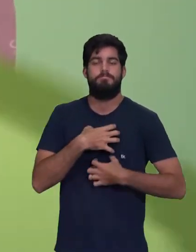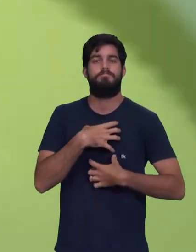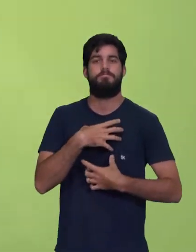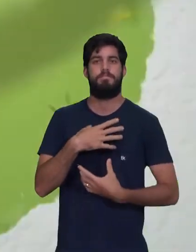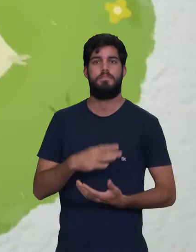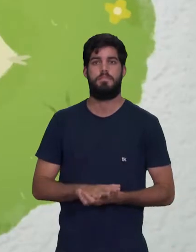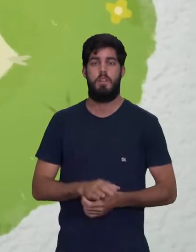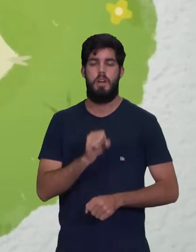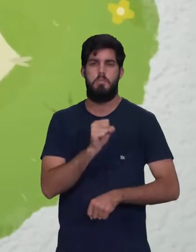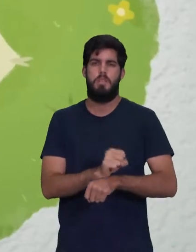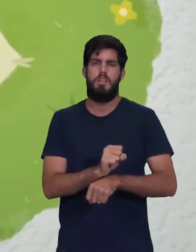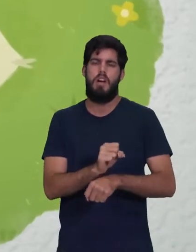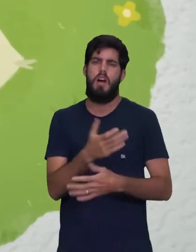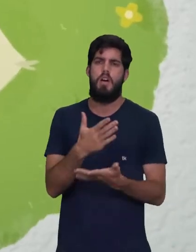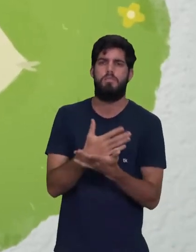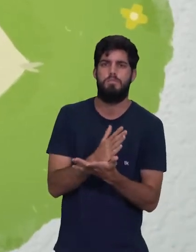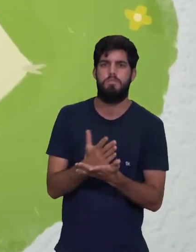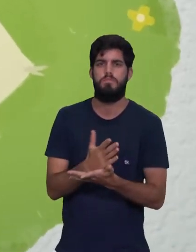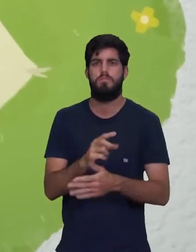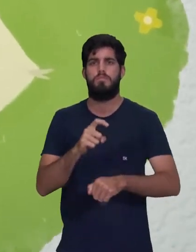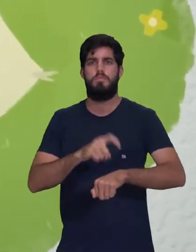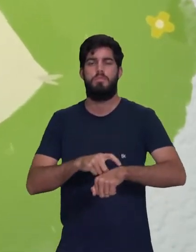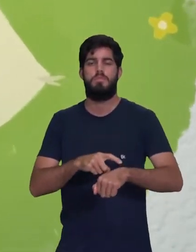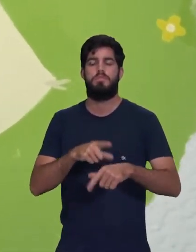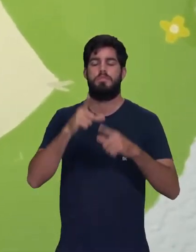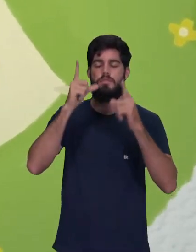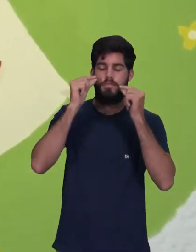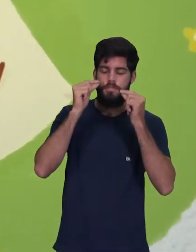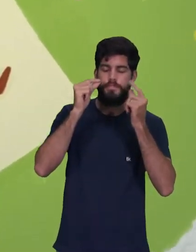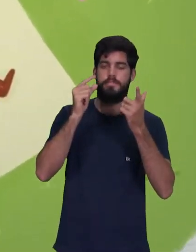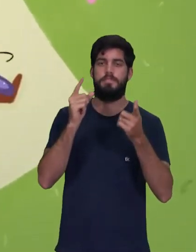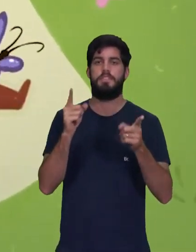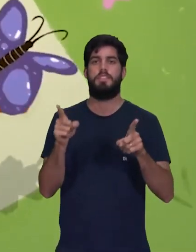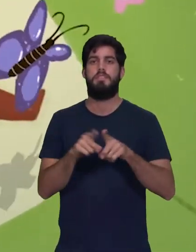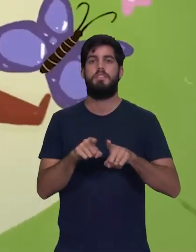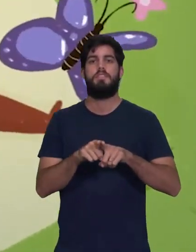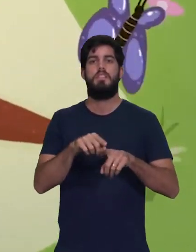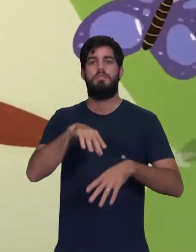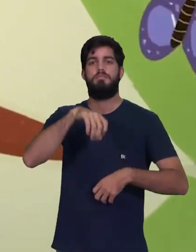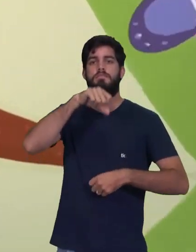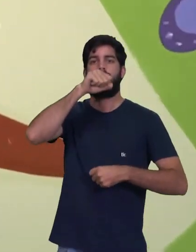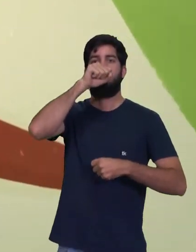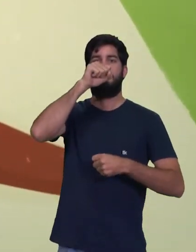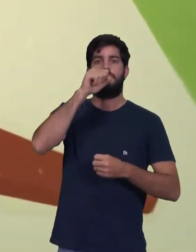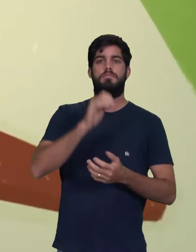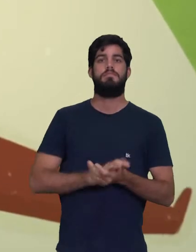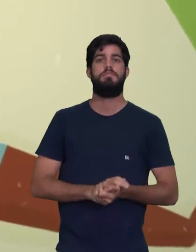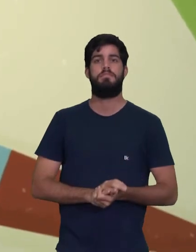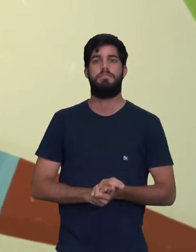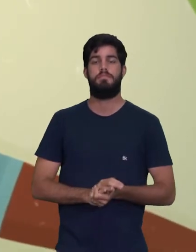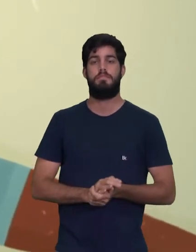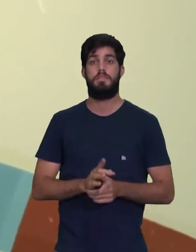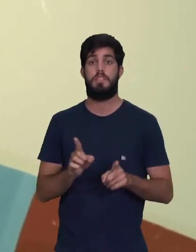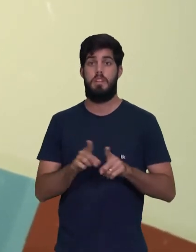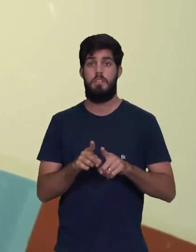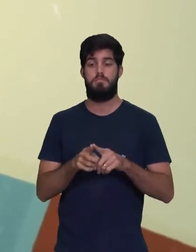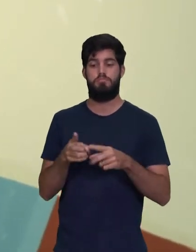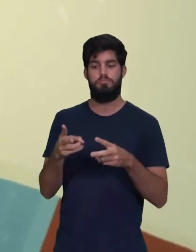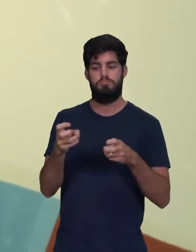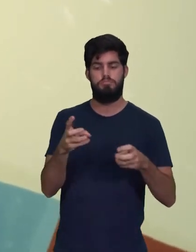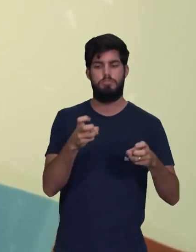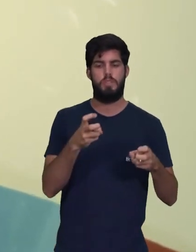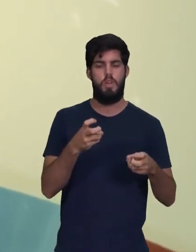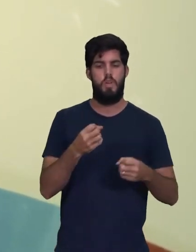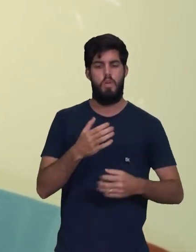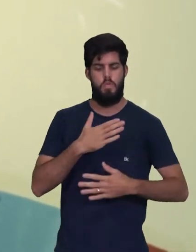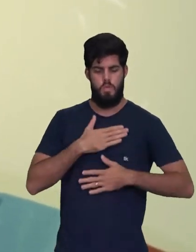sentindo. Parar por alguns momentos, fechar os olhos, respirar profundamente e perceber